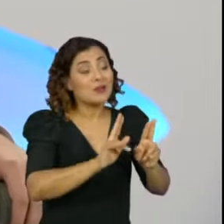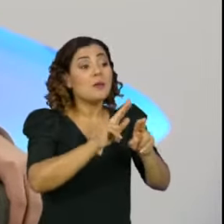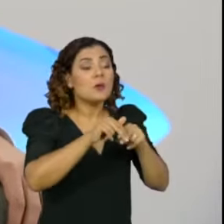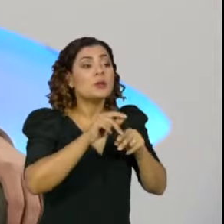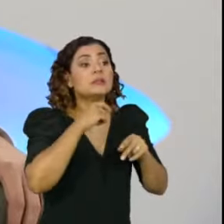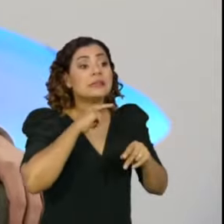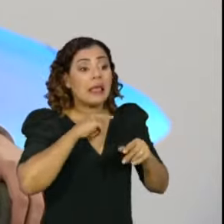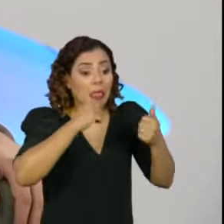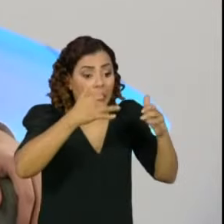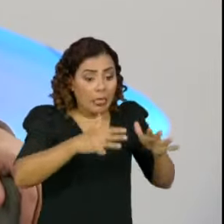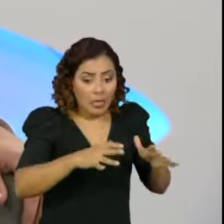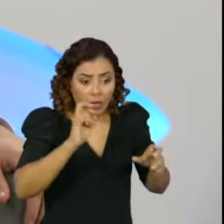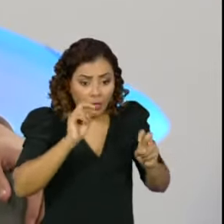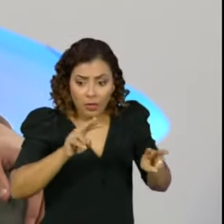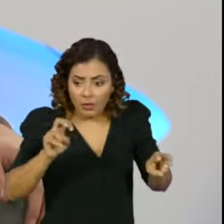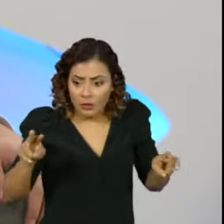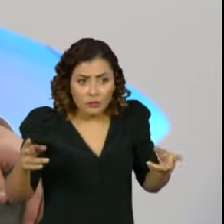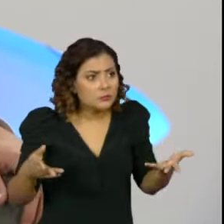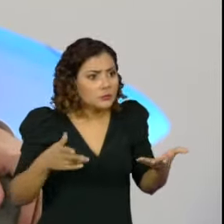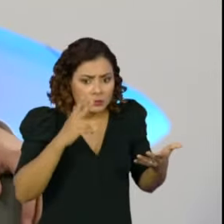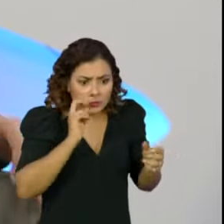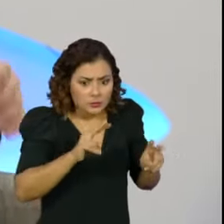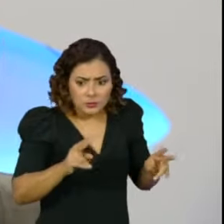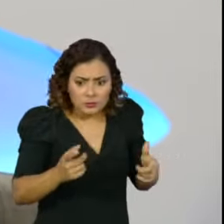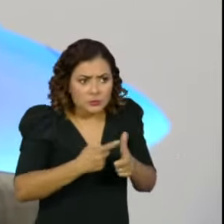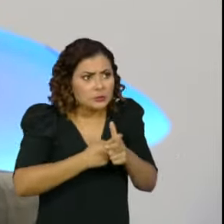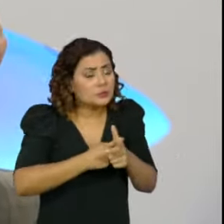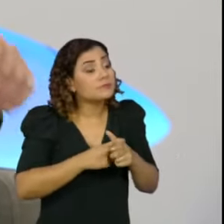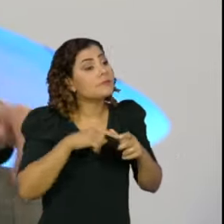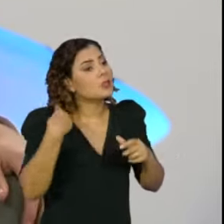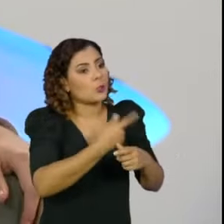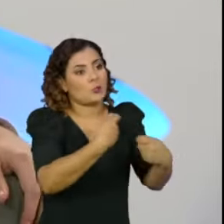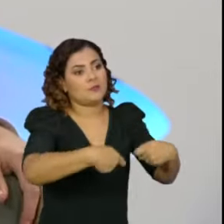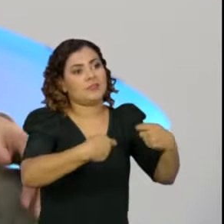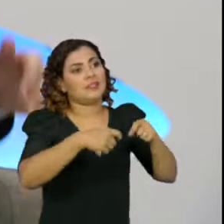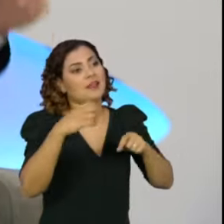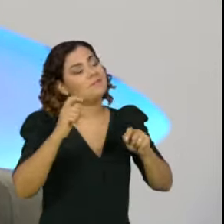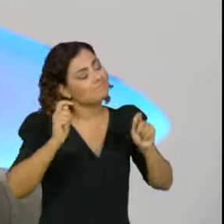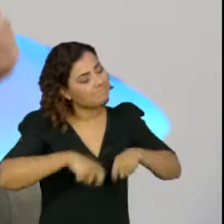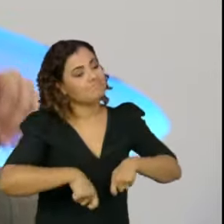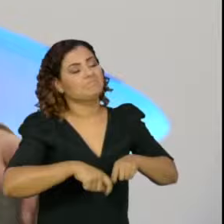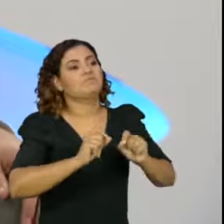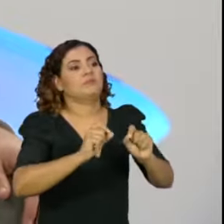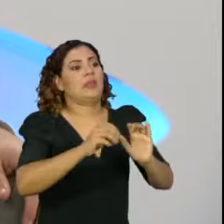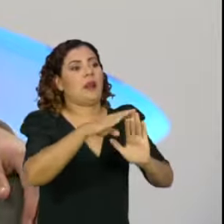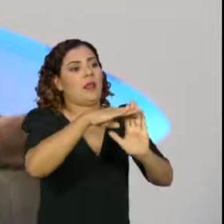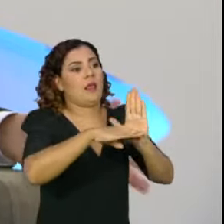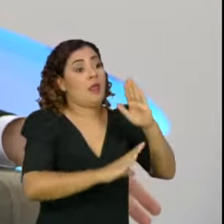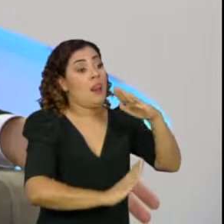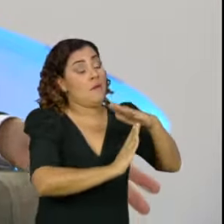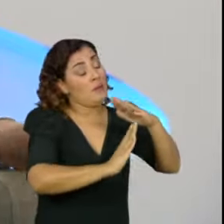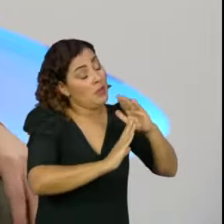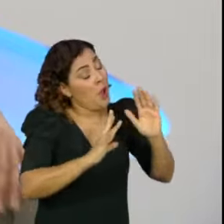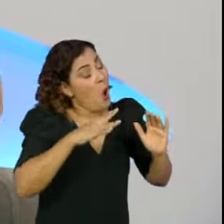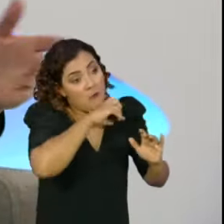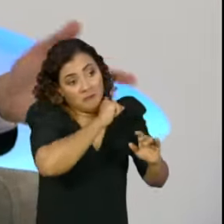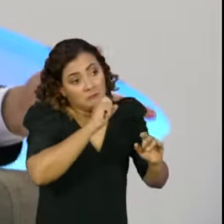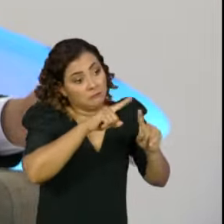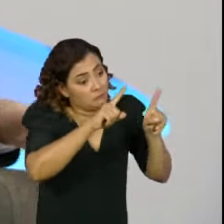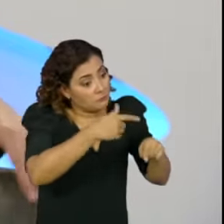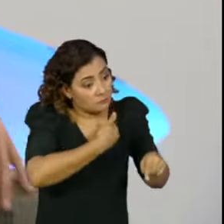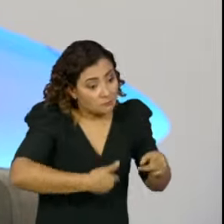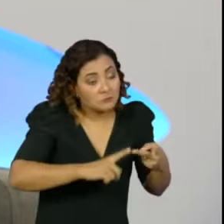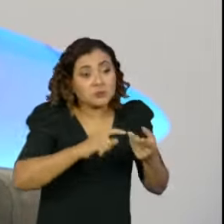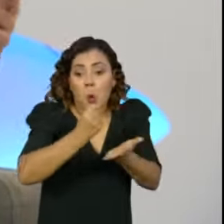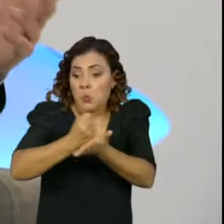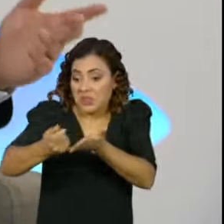de comprometimento das despesas primárias, que nós tenhamos ali a possibilidade de uma série de limitações relativamente ao funcionalismo público,